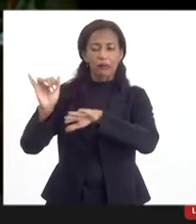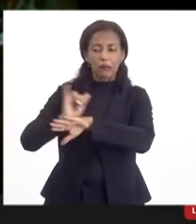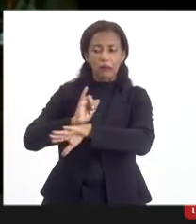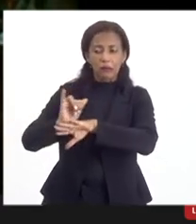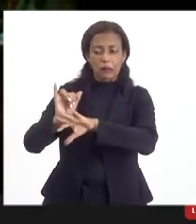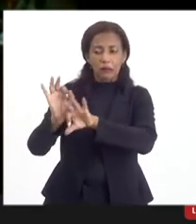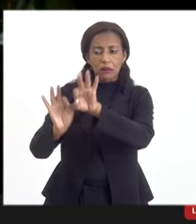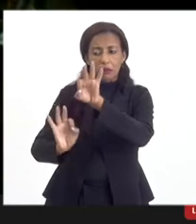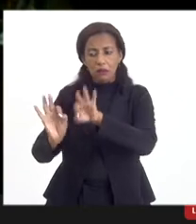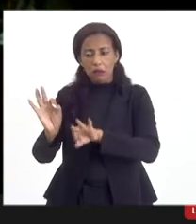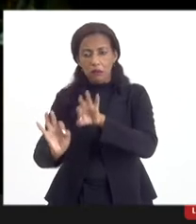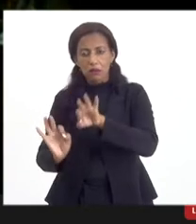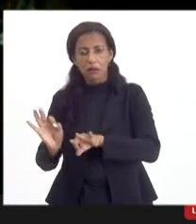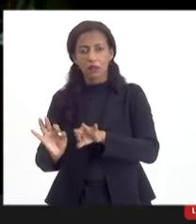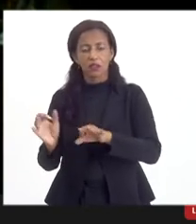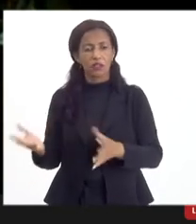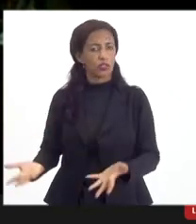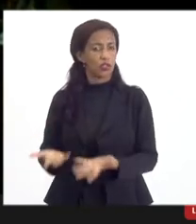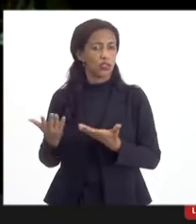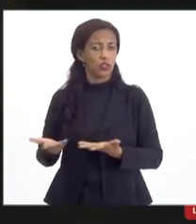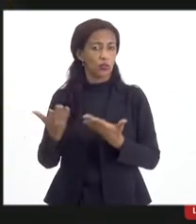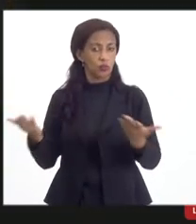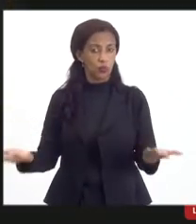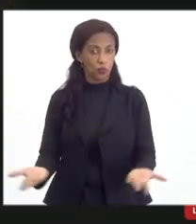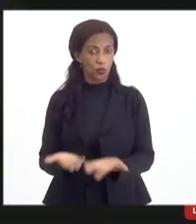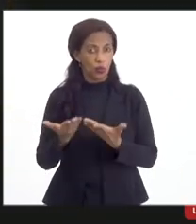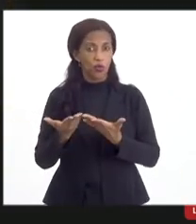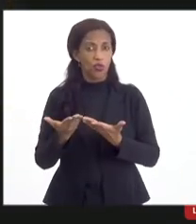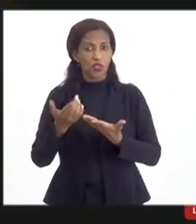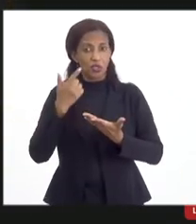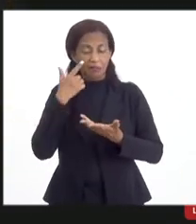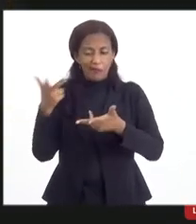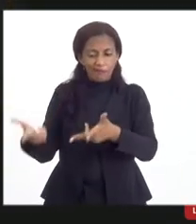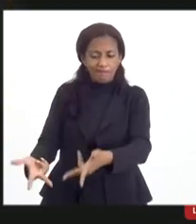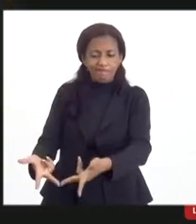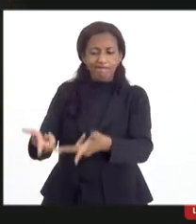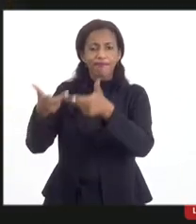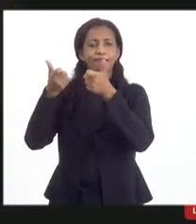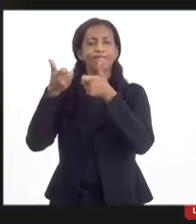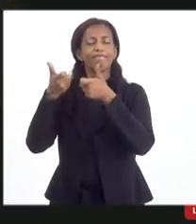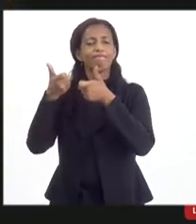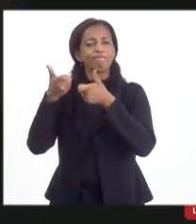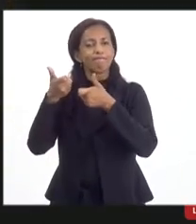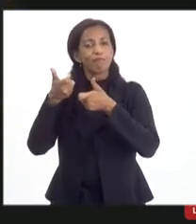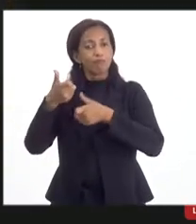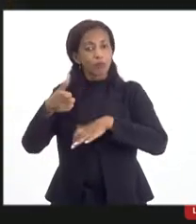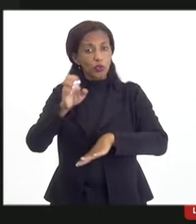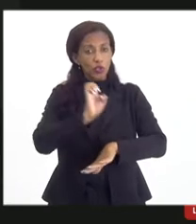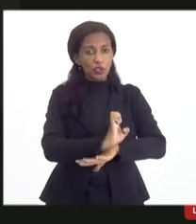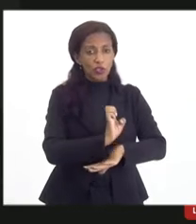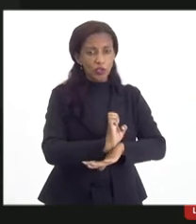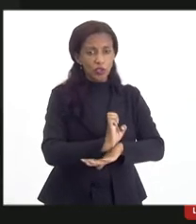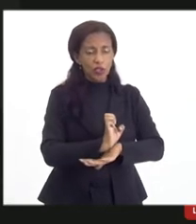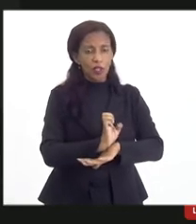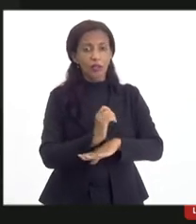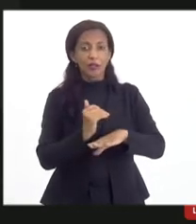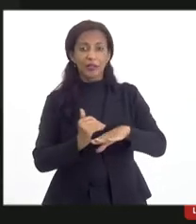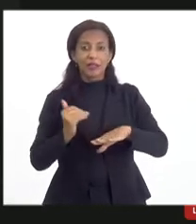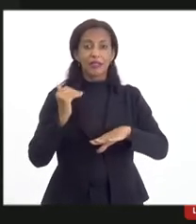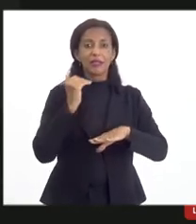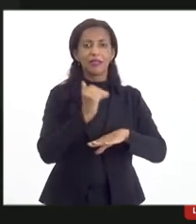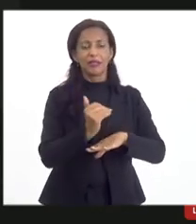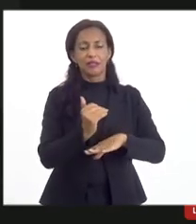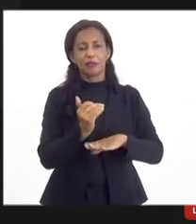existem de estímulo hoje e tirar o máximo de proveito para o Estado em cima desses